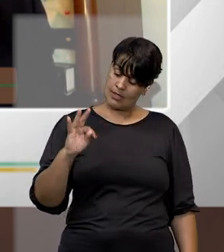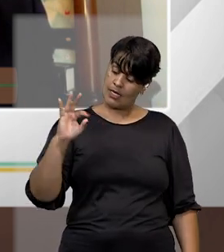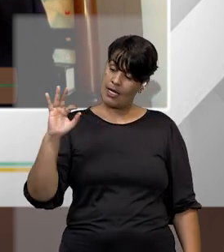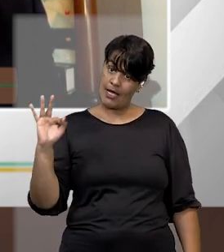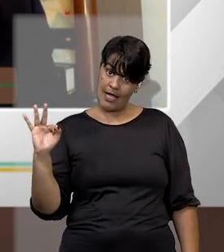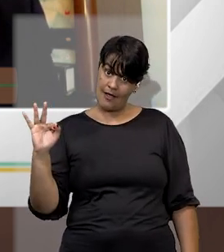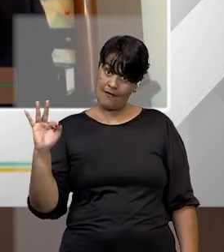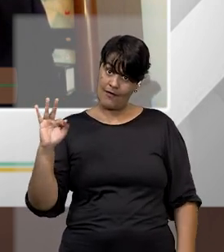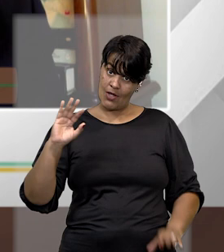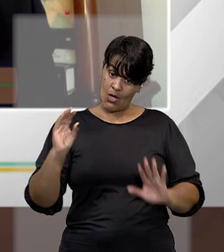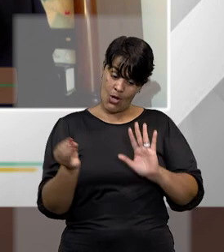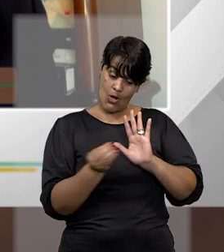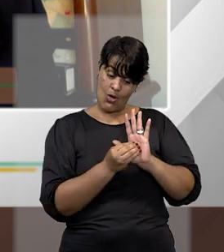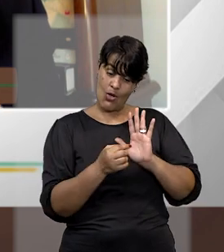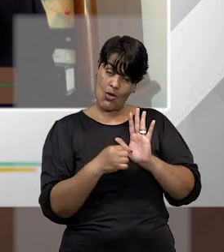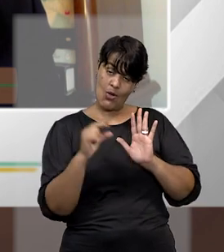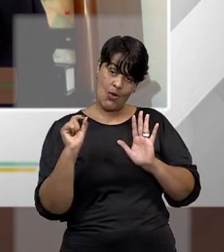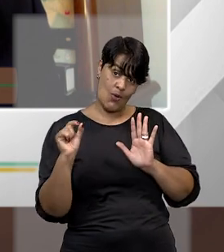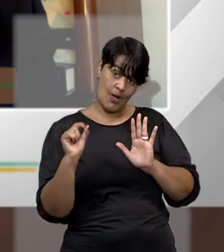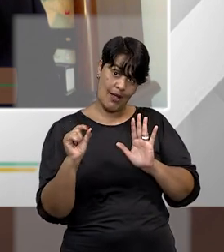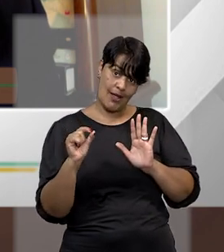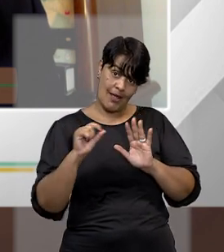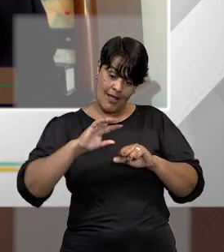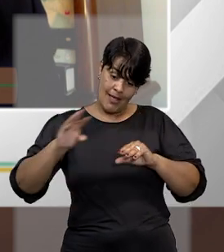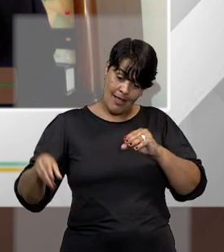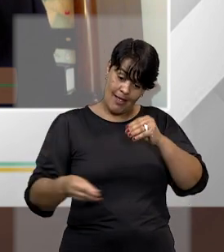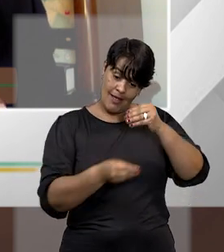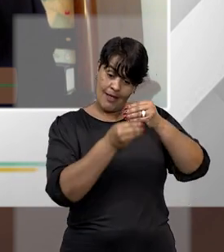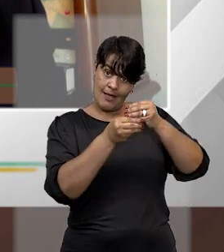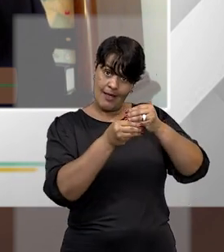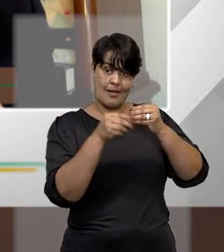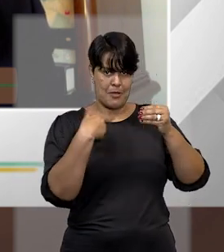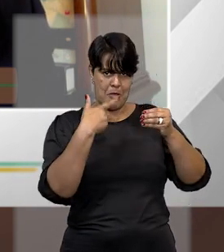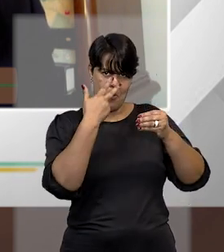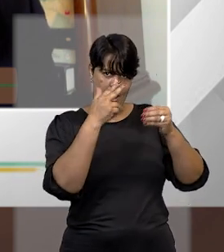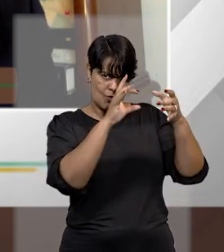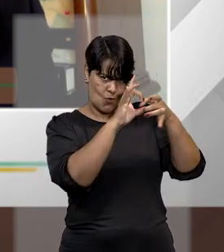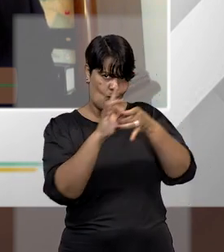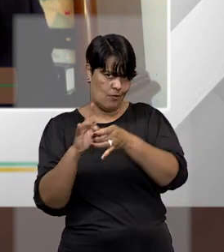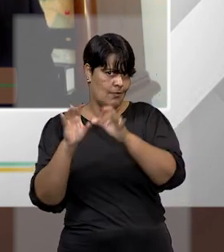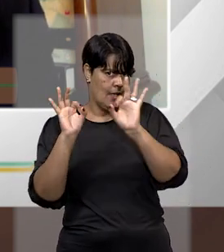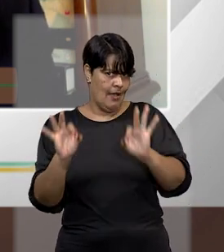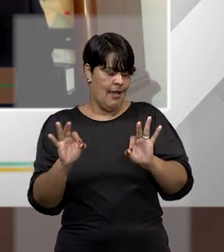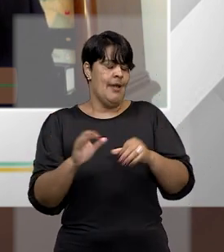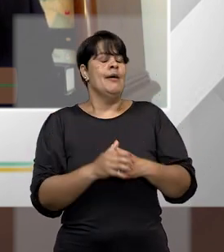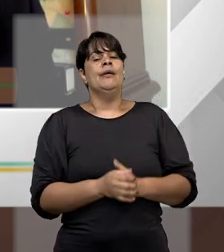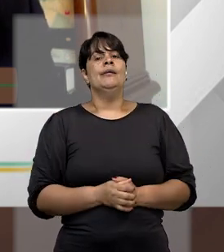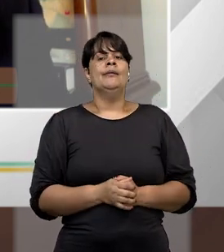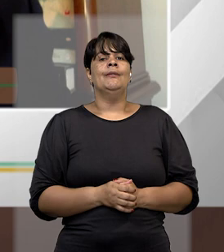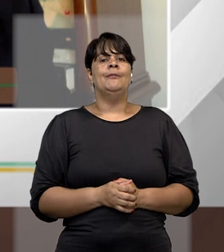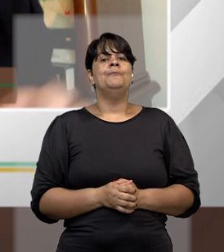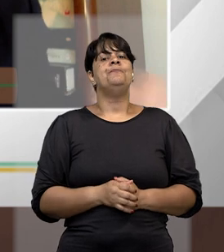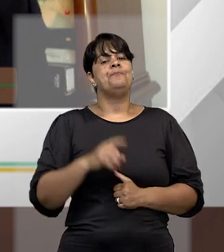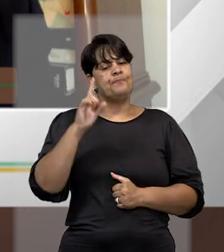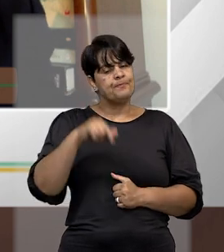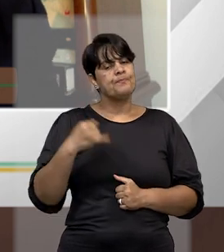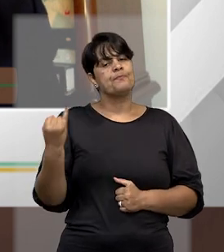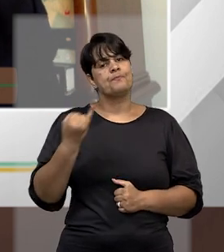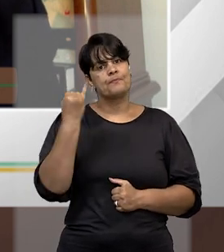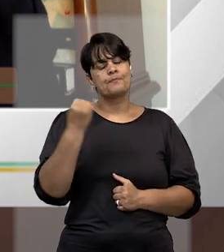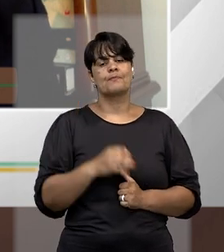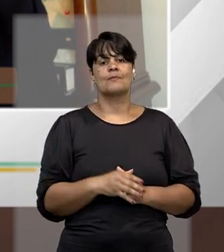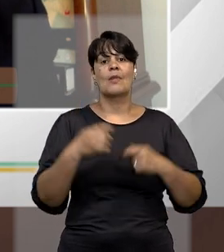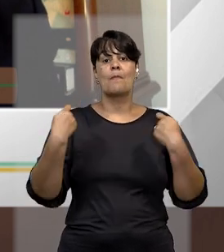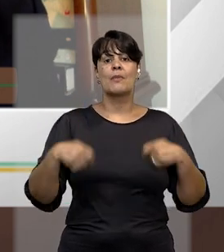parece correto, o contexto. O contexto me parece fundamental. Crime político é